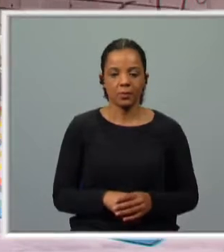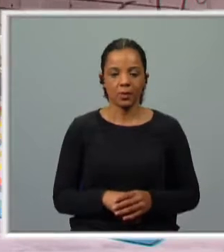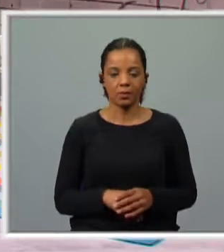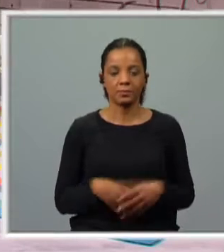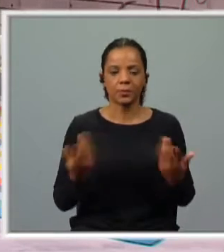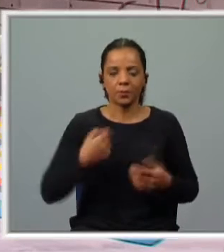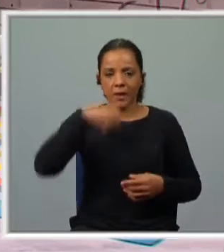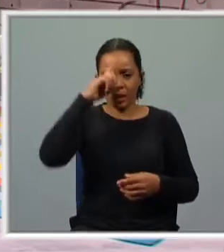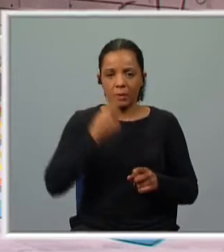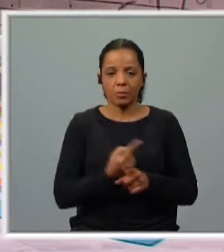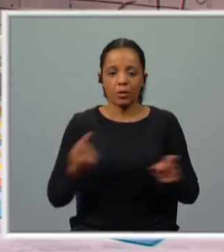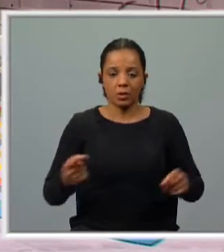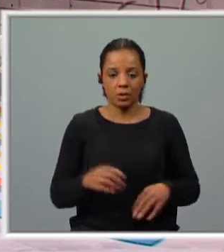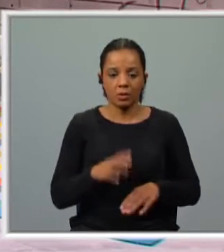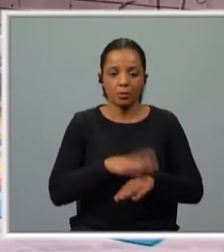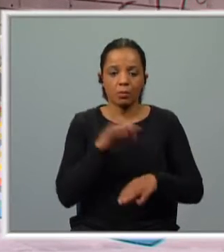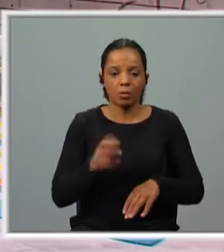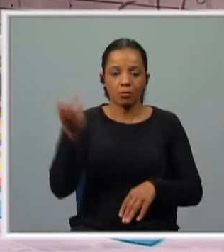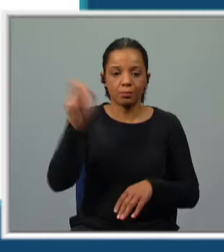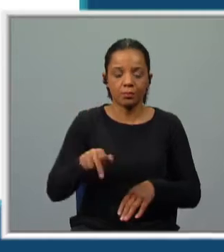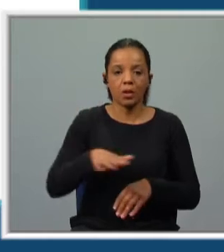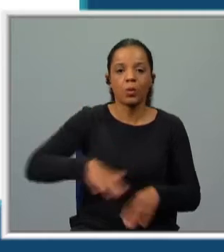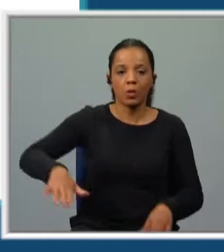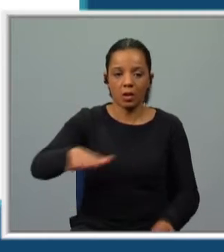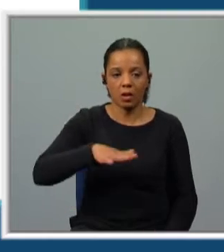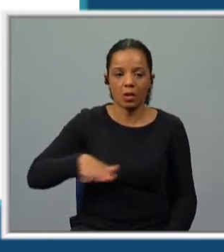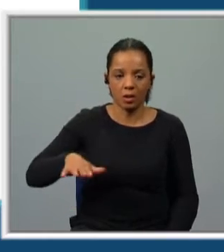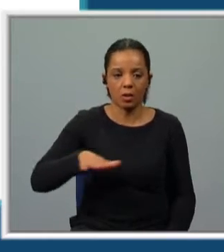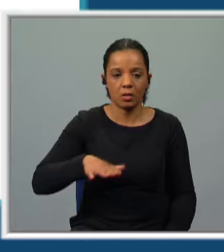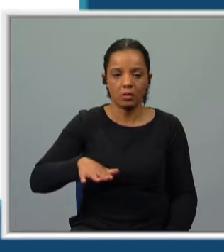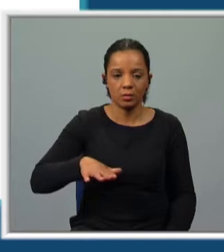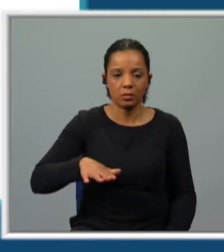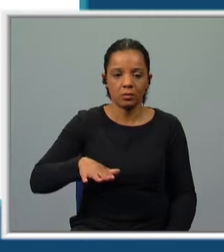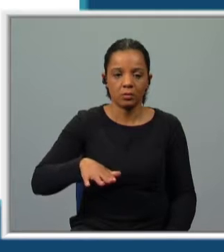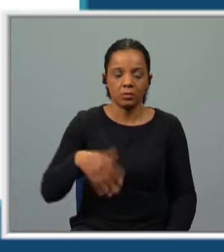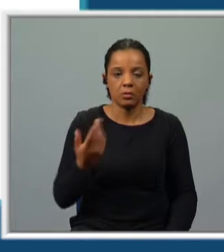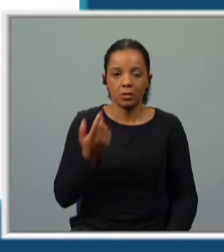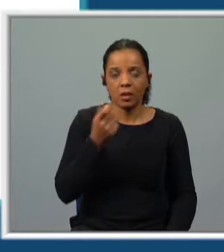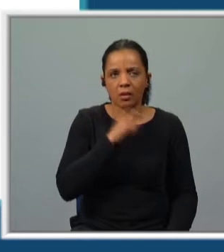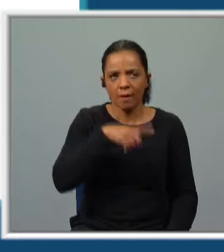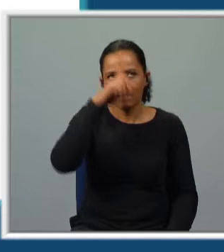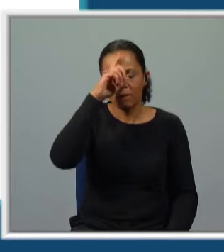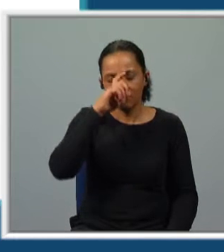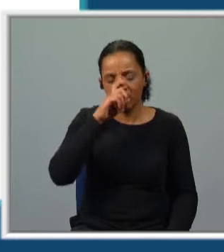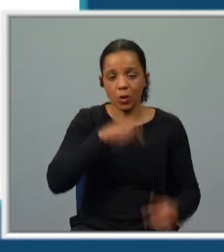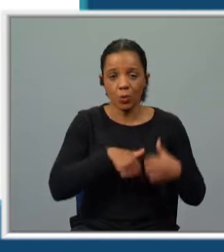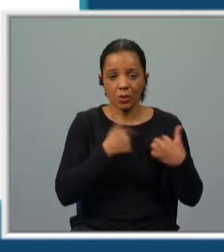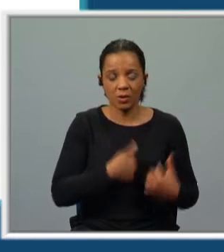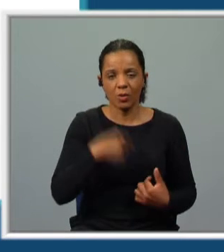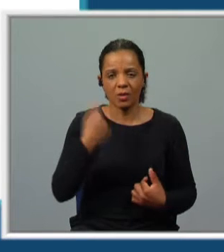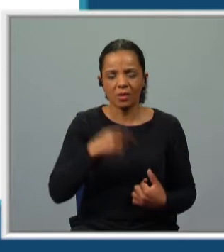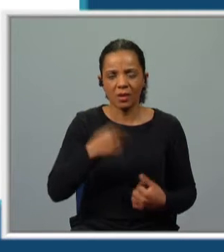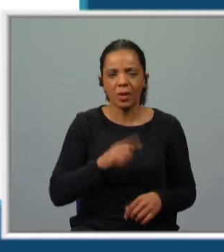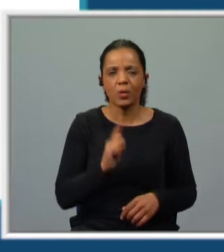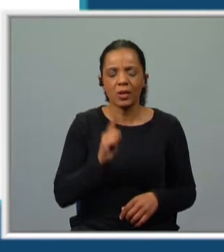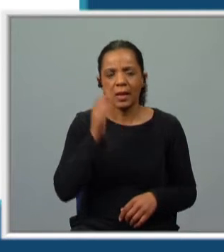e recorda porquê? Porque chegou a um determinado local que o lembra, não é? O coração está cheio de memórias e